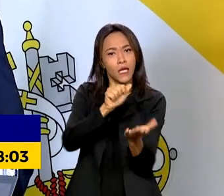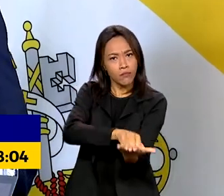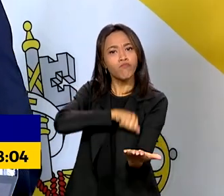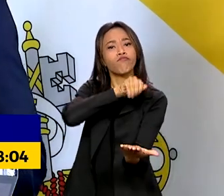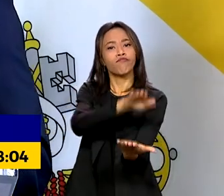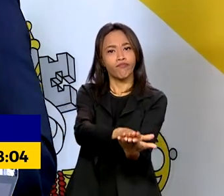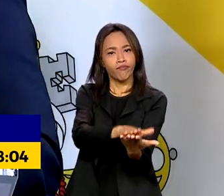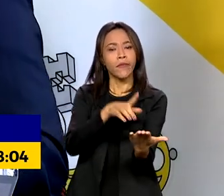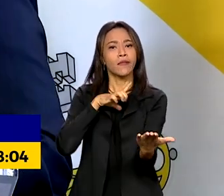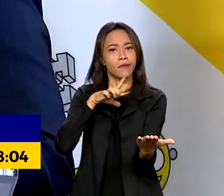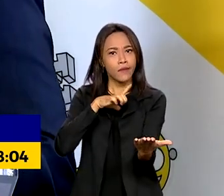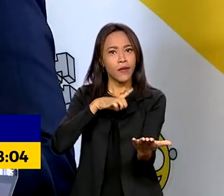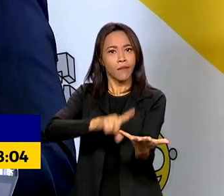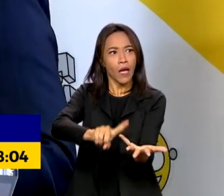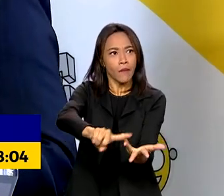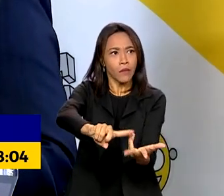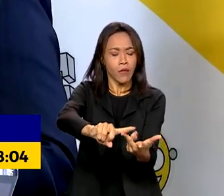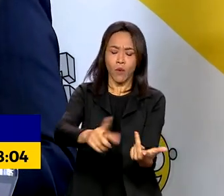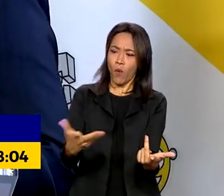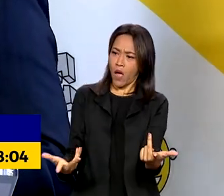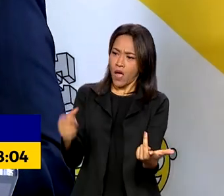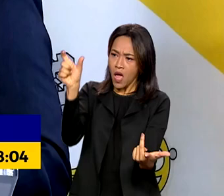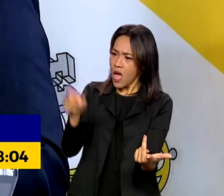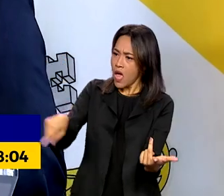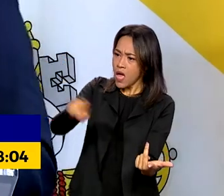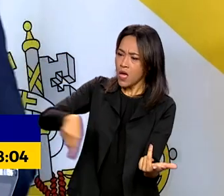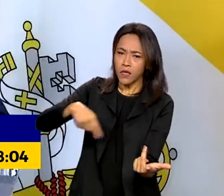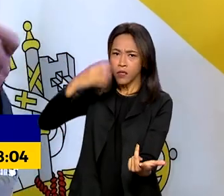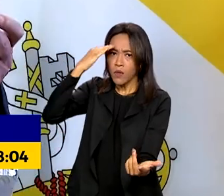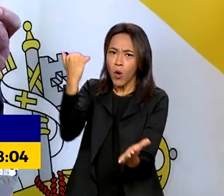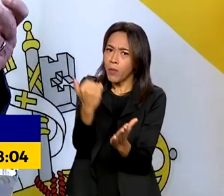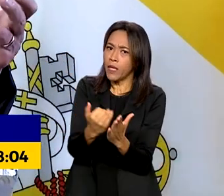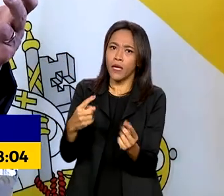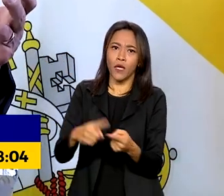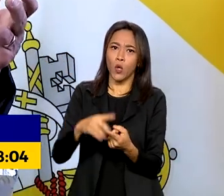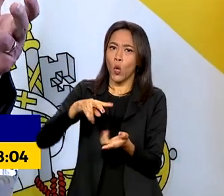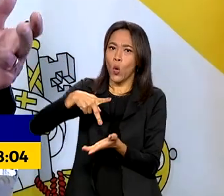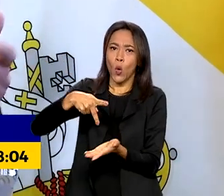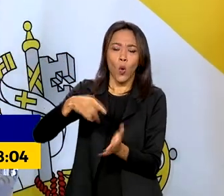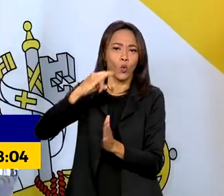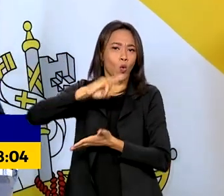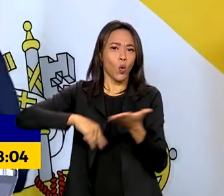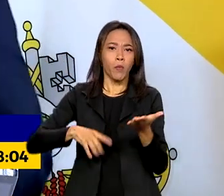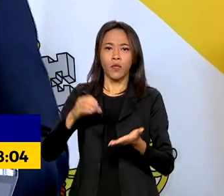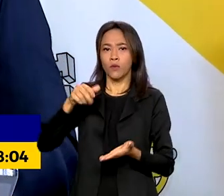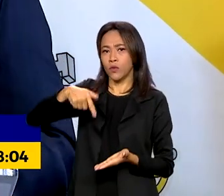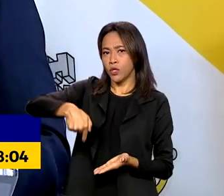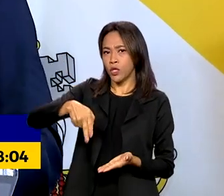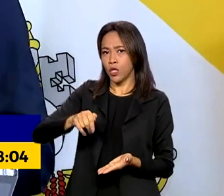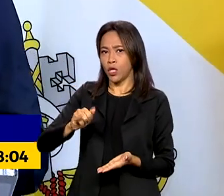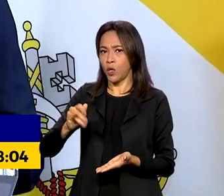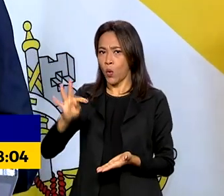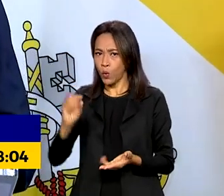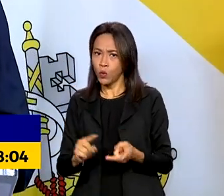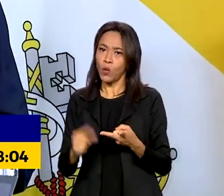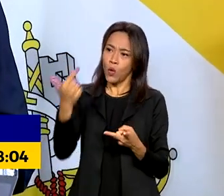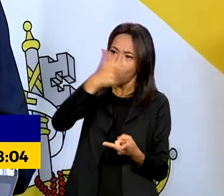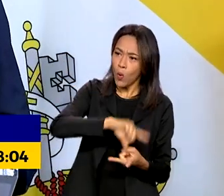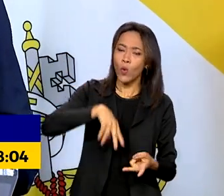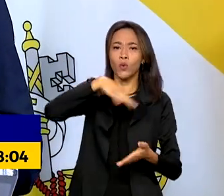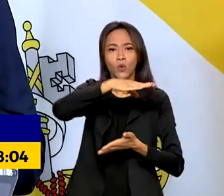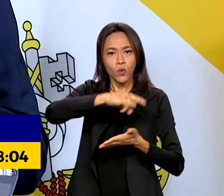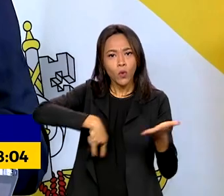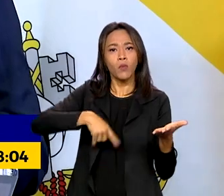Ou seja, os países ricos não cumpriram o acordo de Paris, não cumpriram o protocolo de Kyoto, não cumpriram a decisão de Copenhague. Então, é